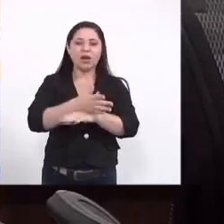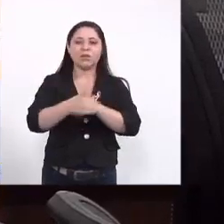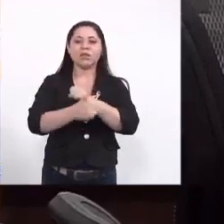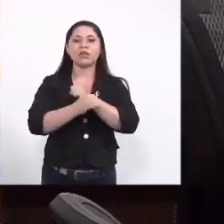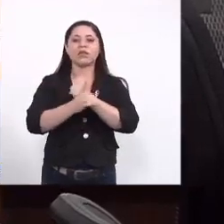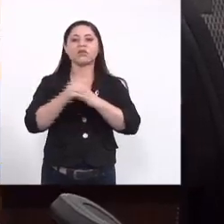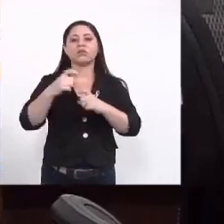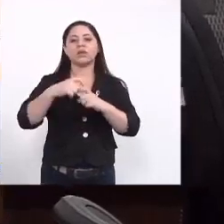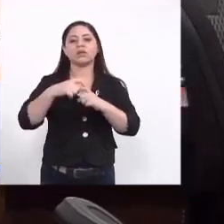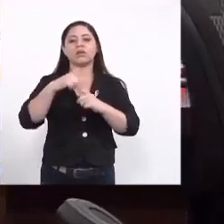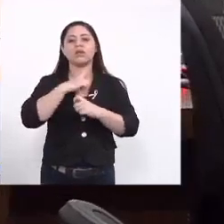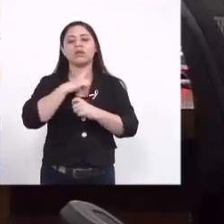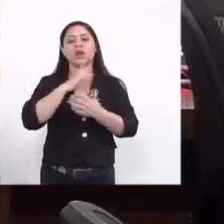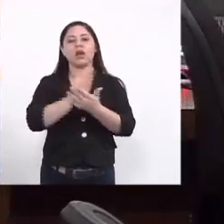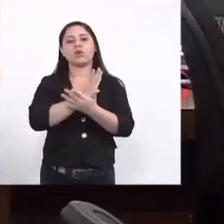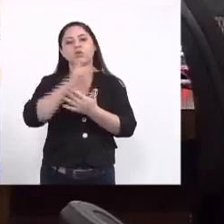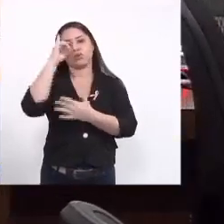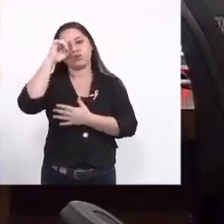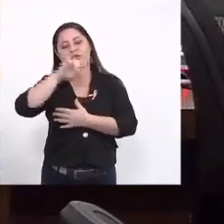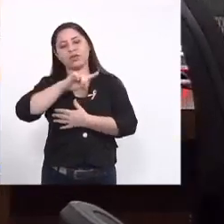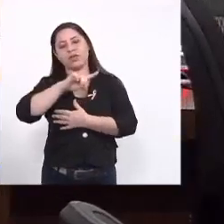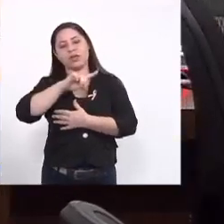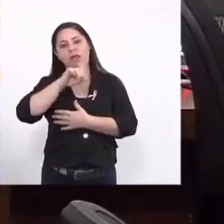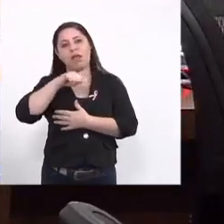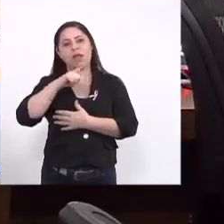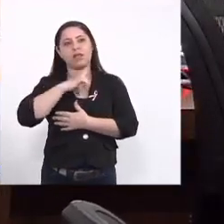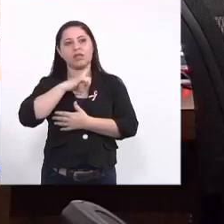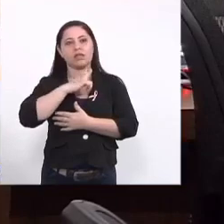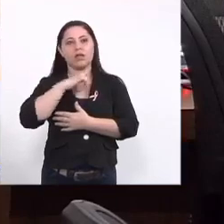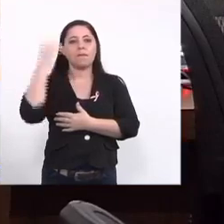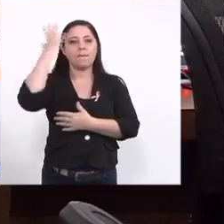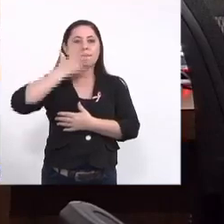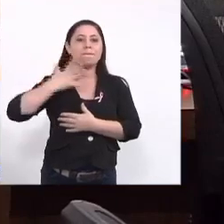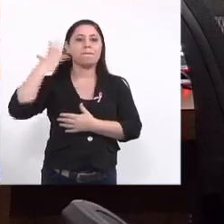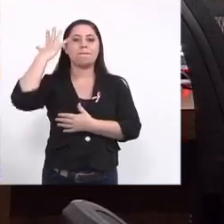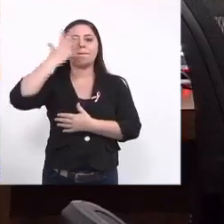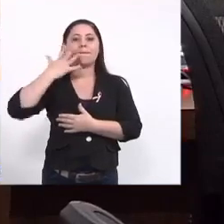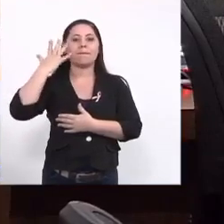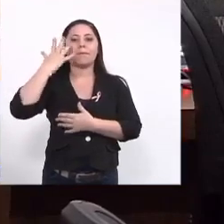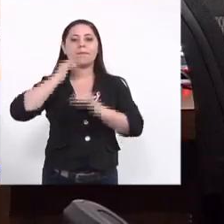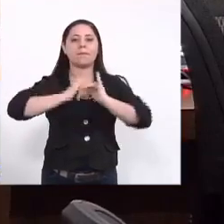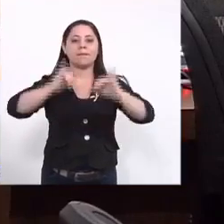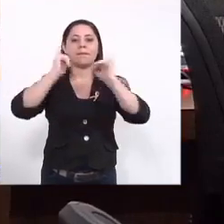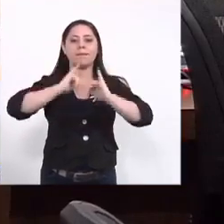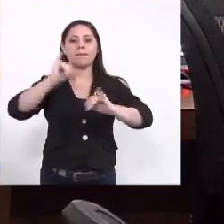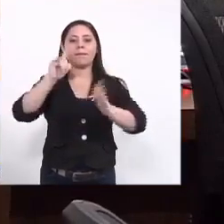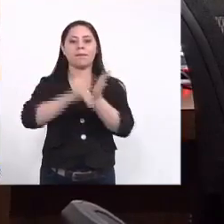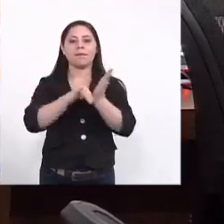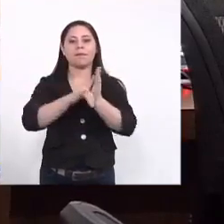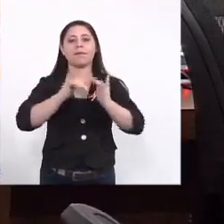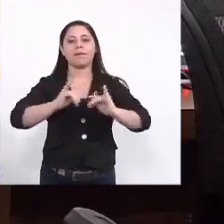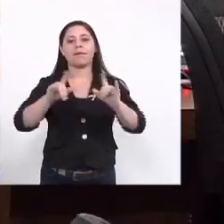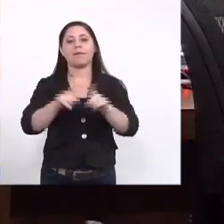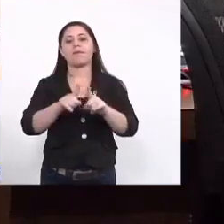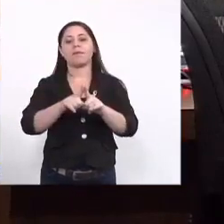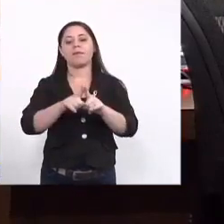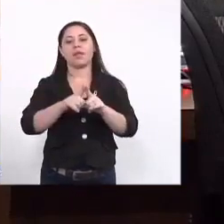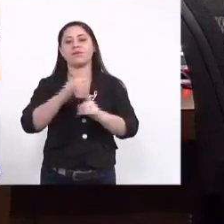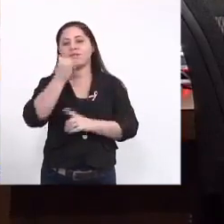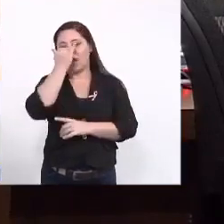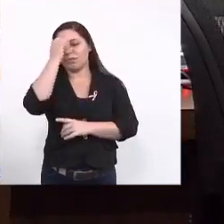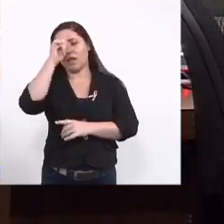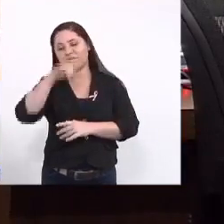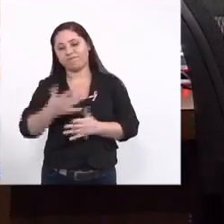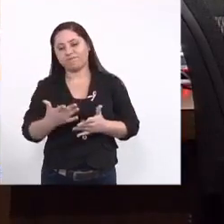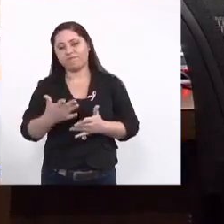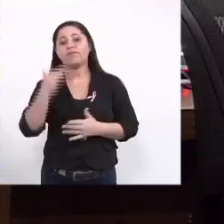consultada ela tem ali tem alguns dias né Silvio que tem palestras a divulgação do panfleto então assim infelizmente